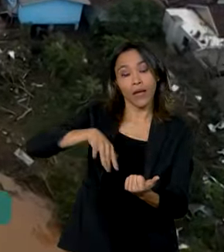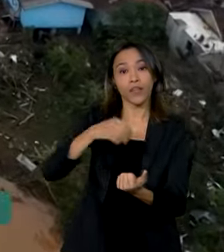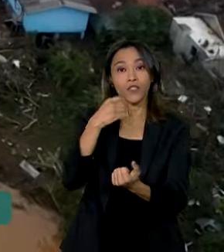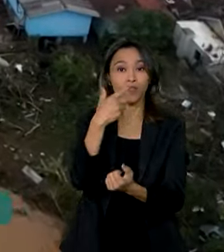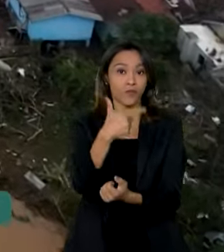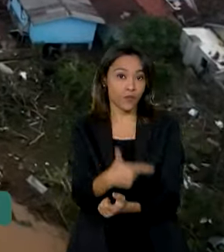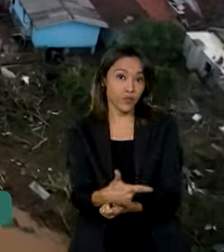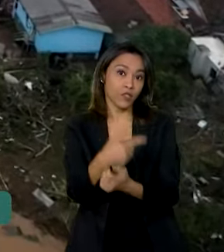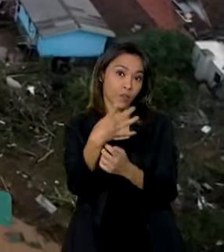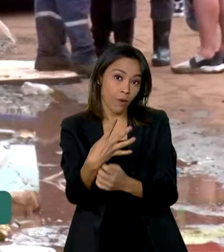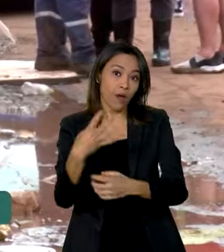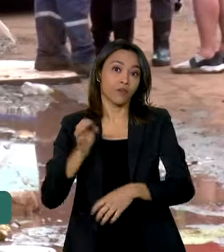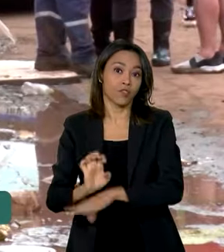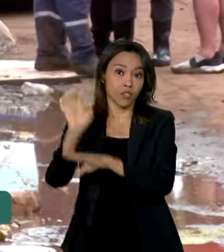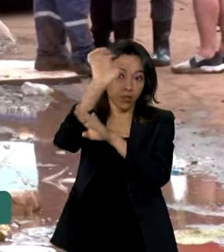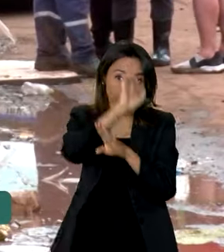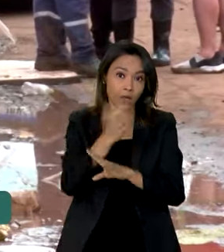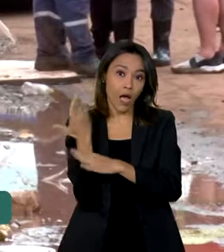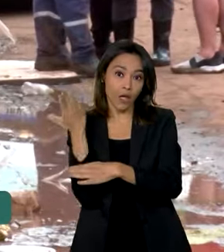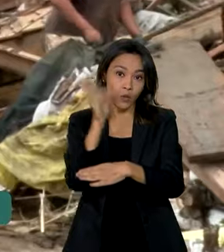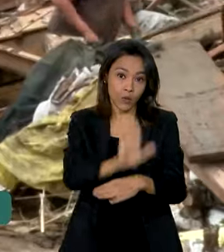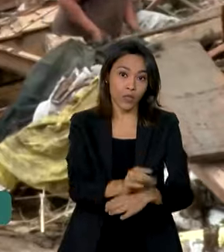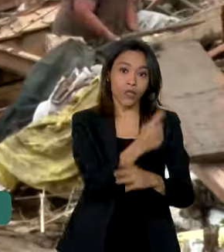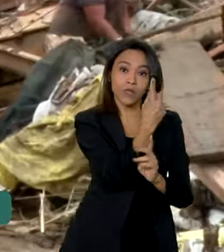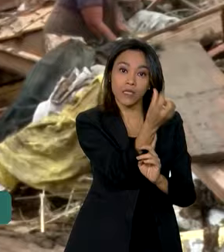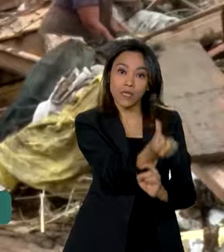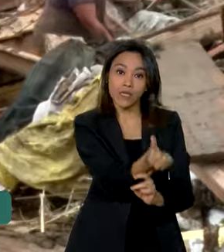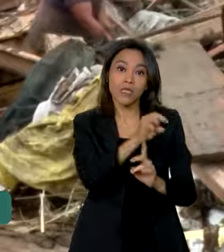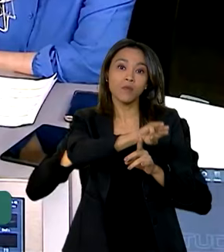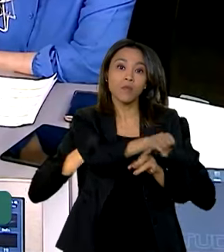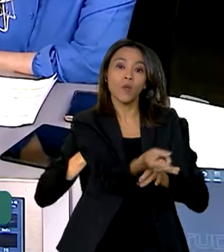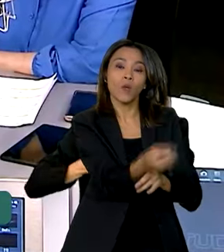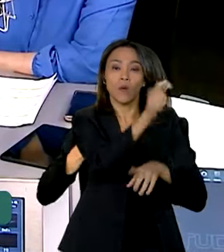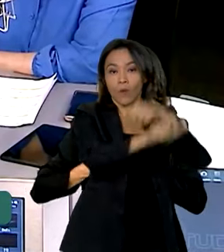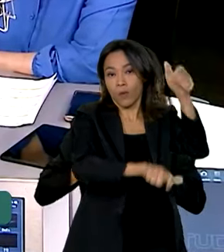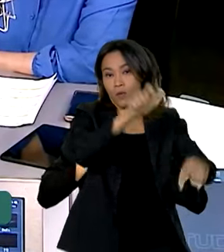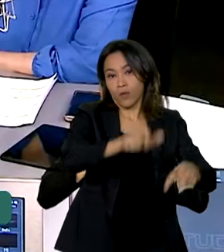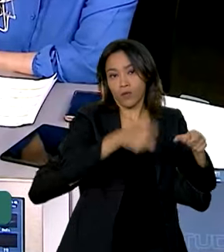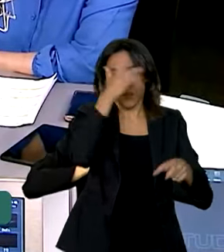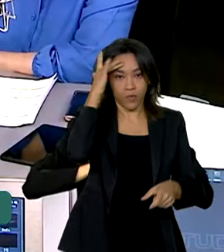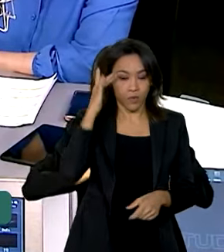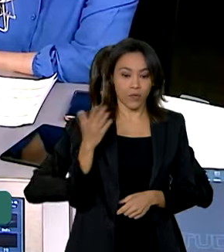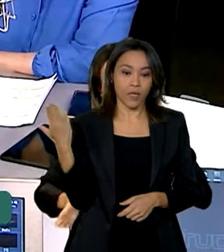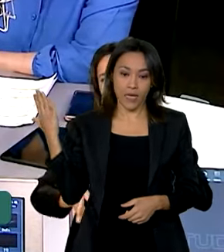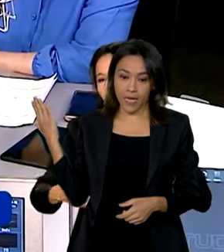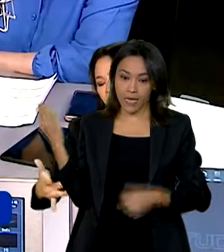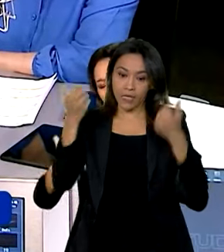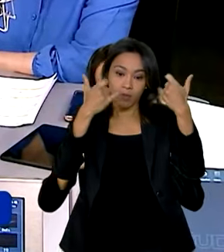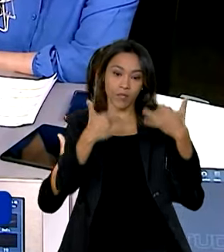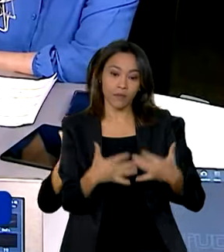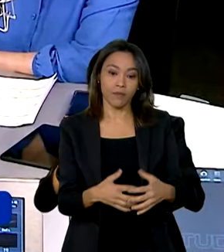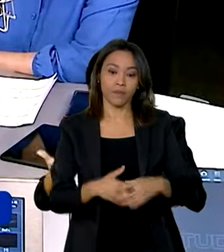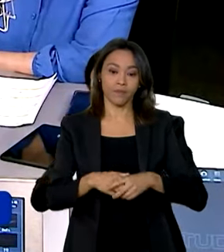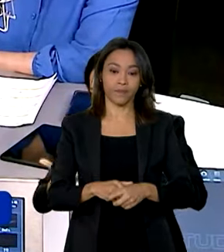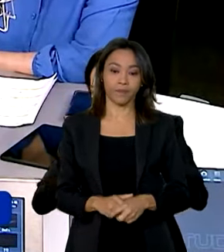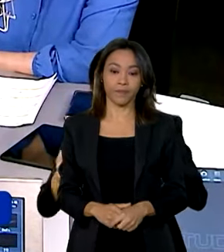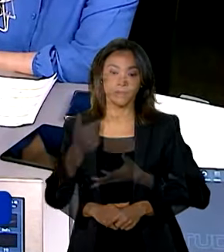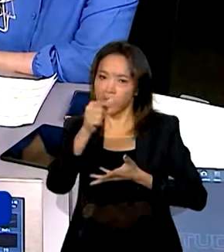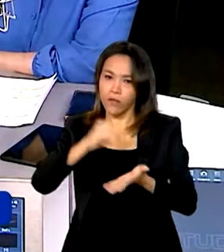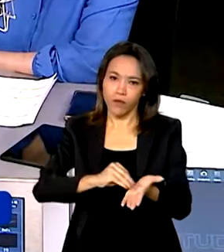beneficiando cerca de 16 milhões de pessoas. Não tem faltado nem recurso, nem